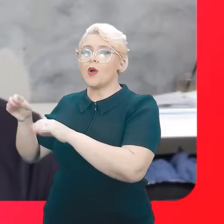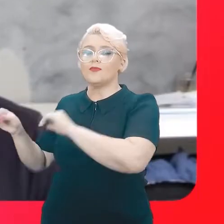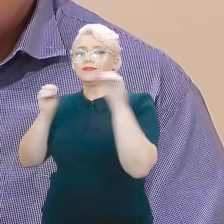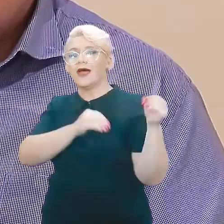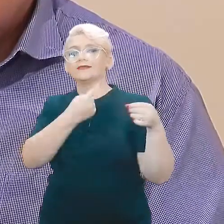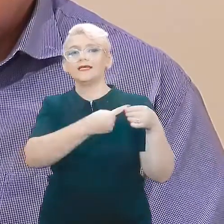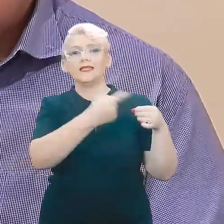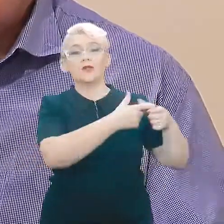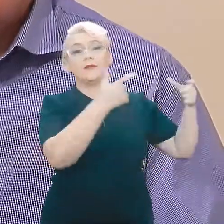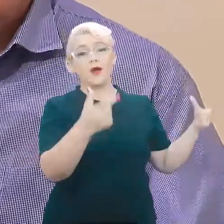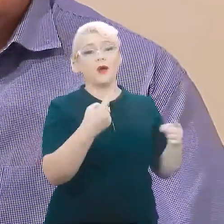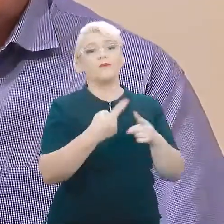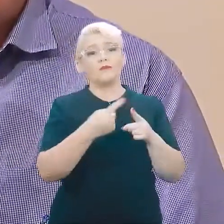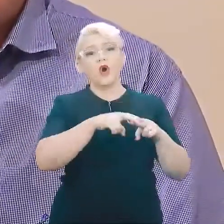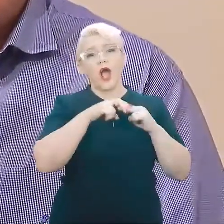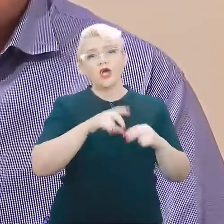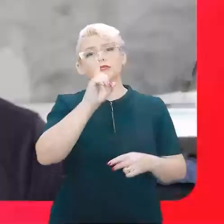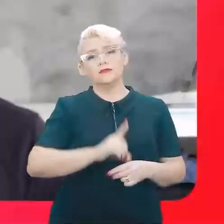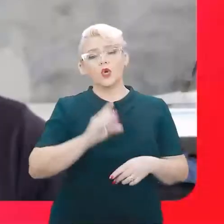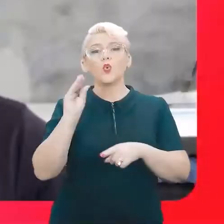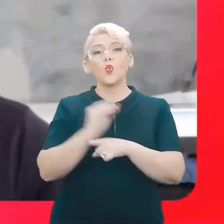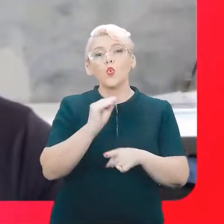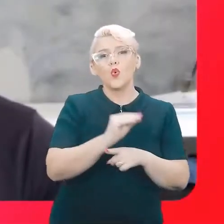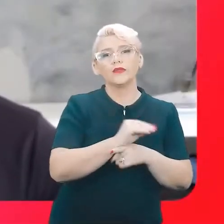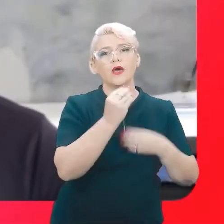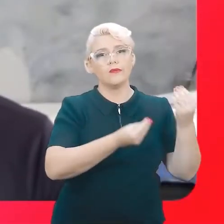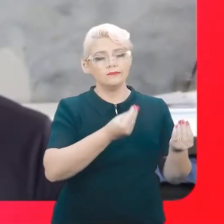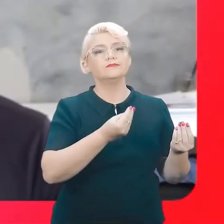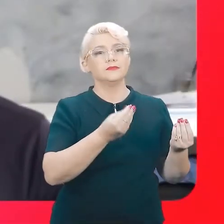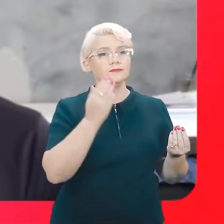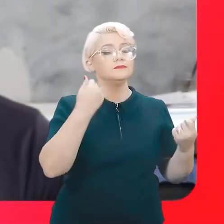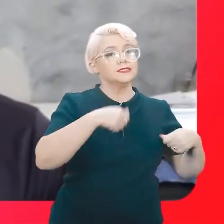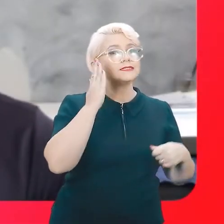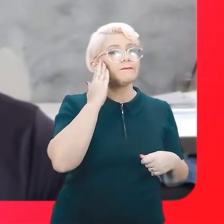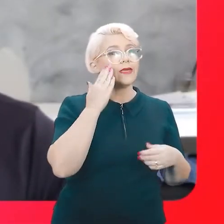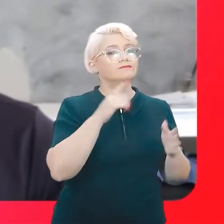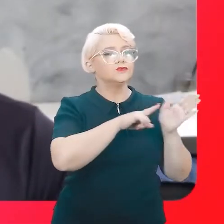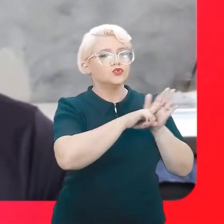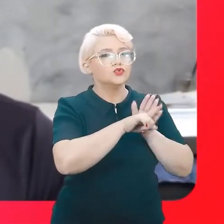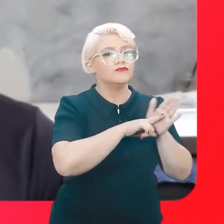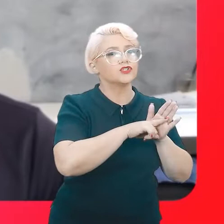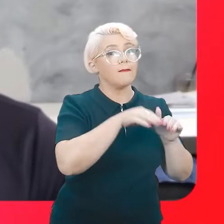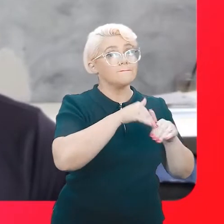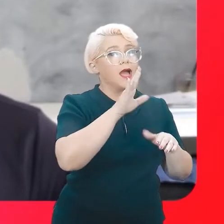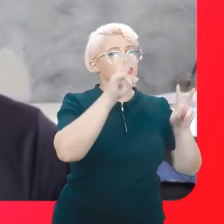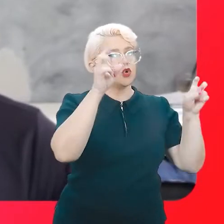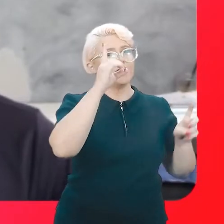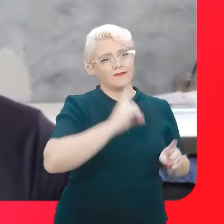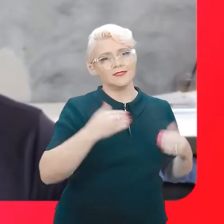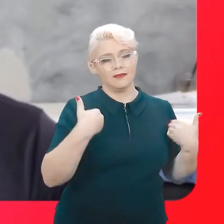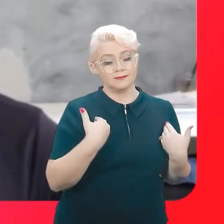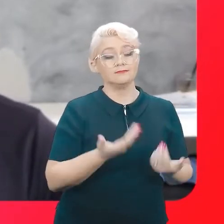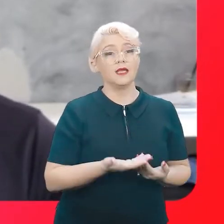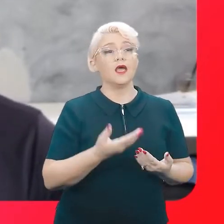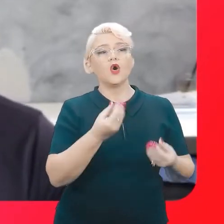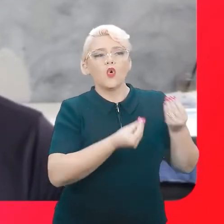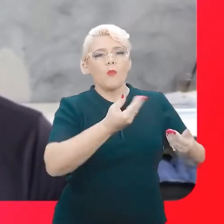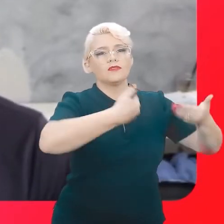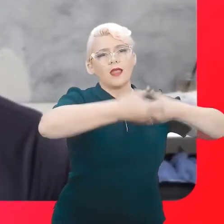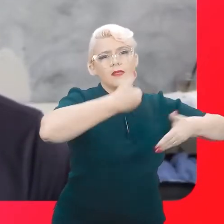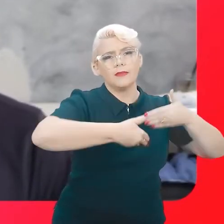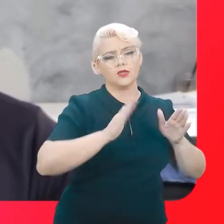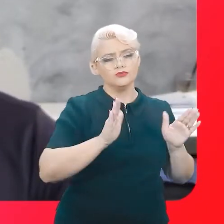grande. Por conta da minha deficiência, porque às vezes eles poderiam saber um pouco mais. e ter algum tratamento